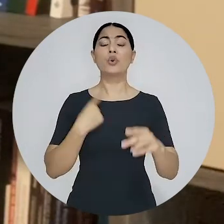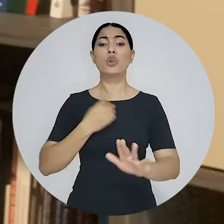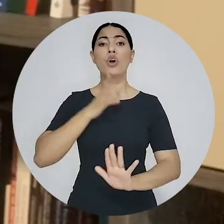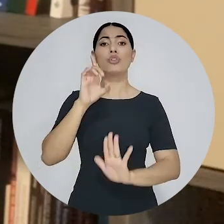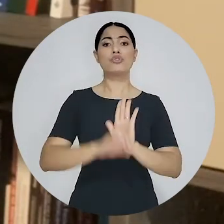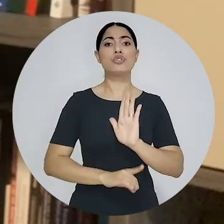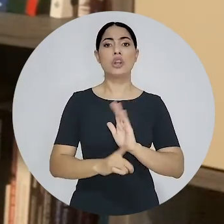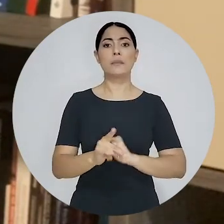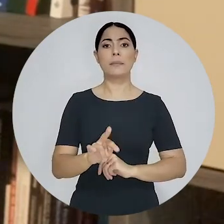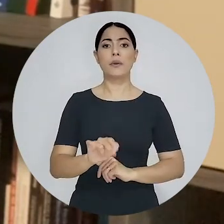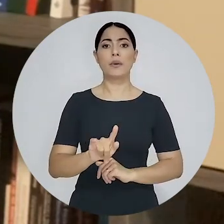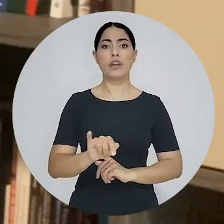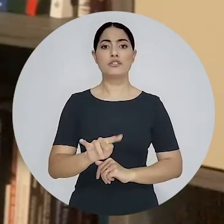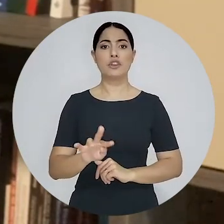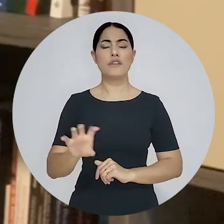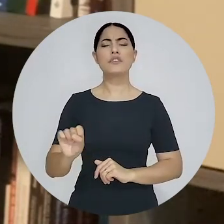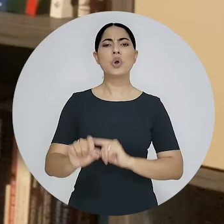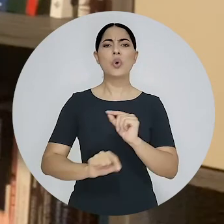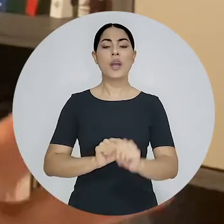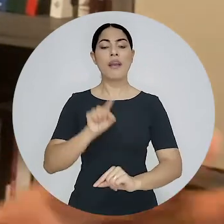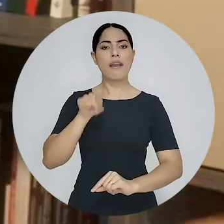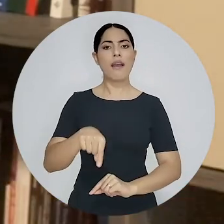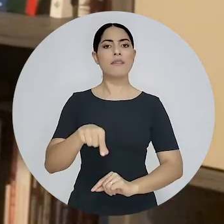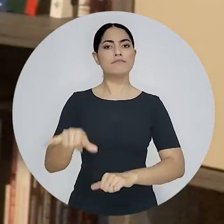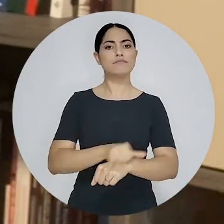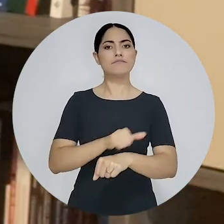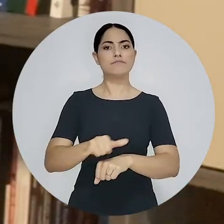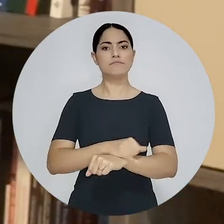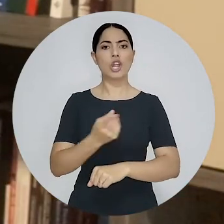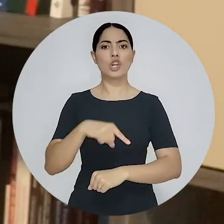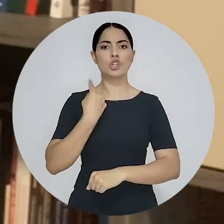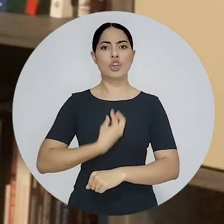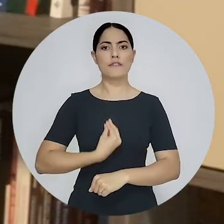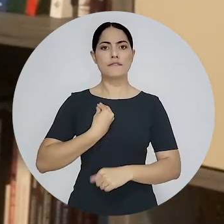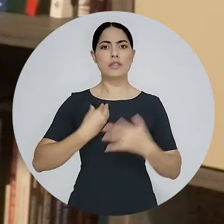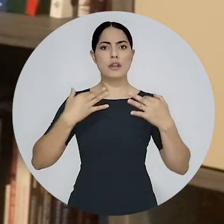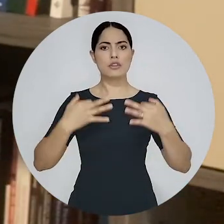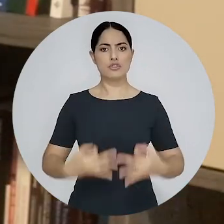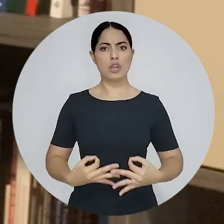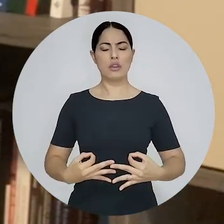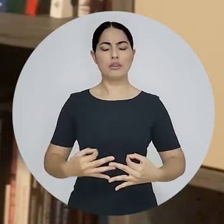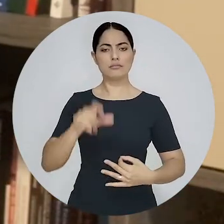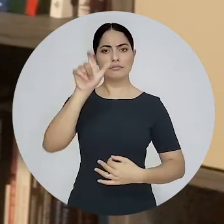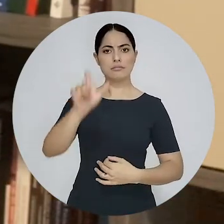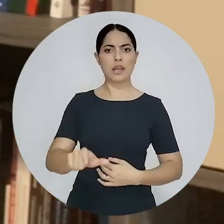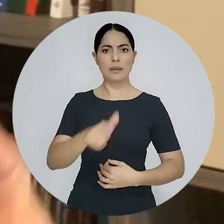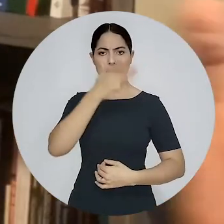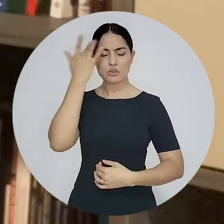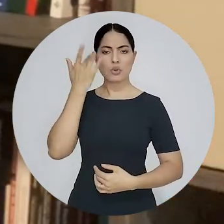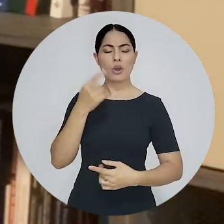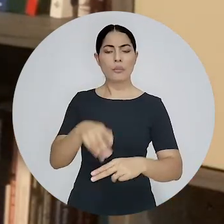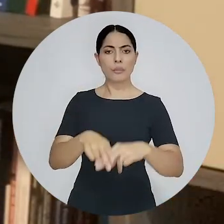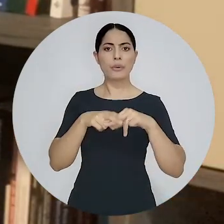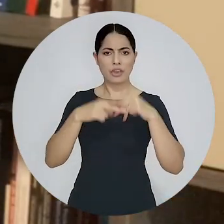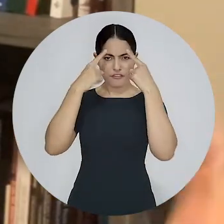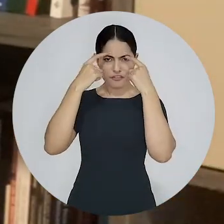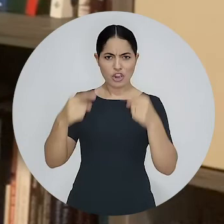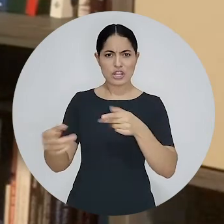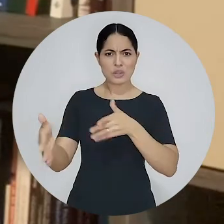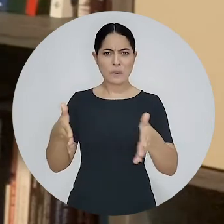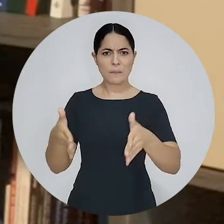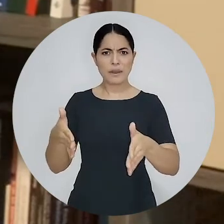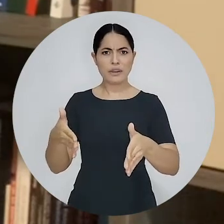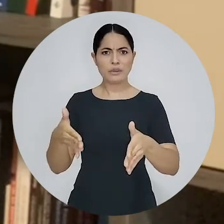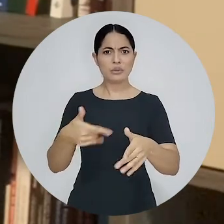As prerrogativas é a um só tempo. Um instrumento reparador da dignidade do advogado e da advogada que foi alvo de uma violência